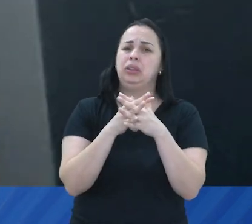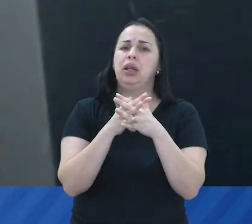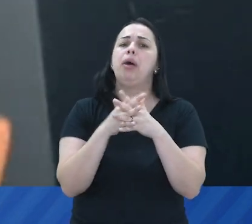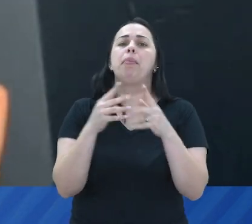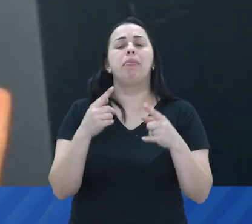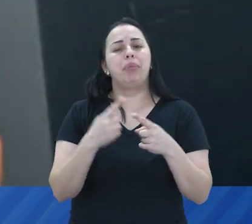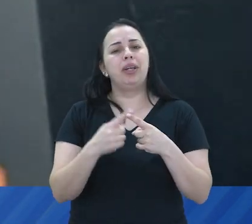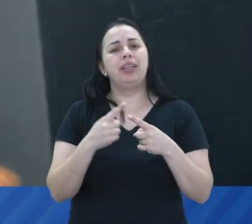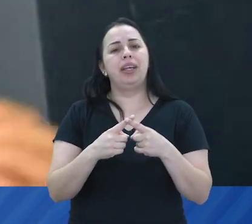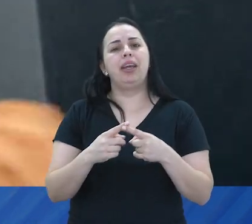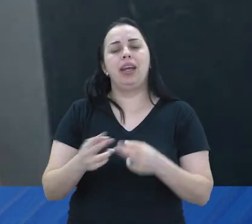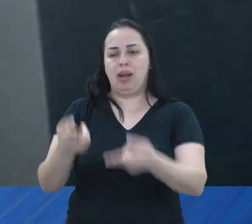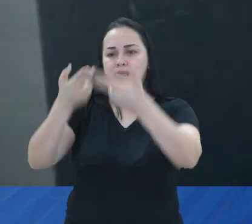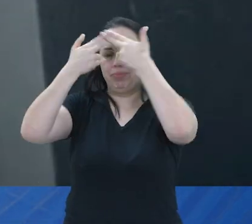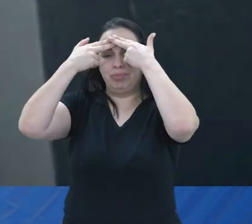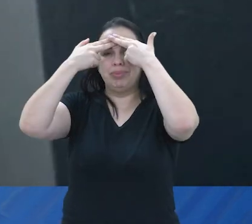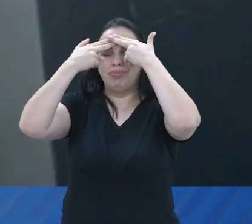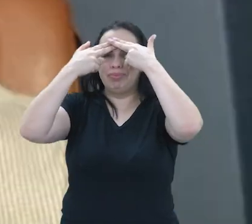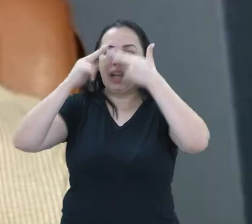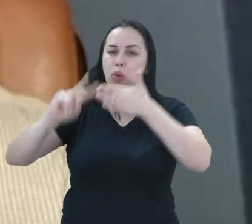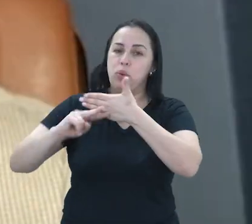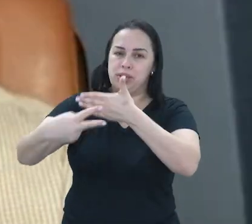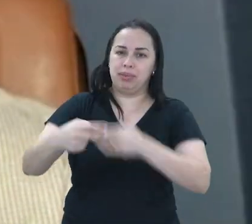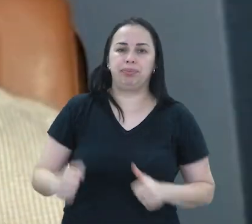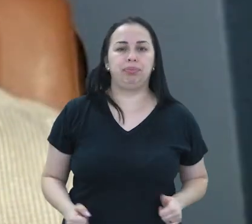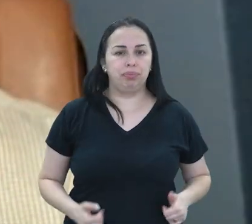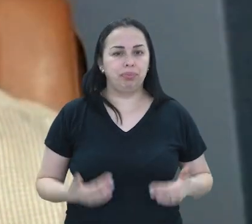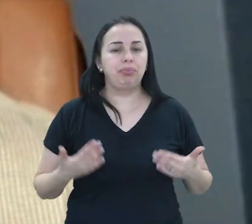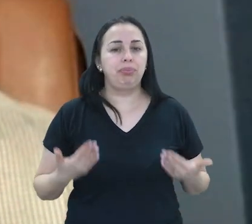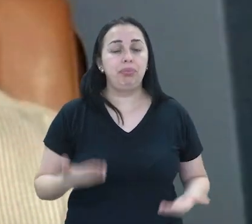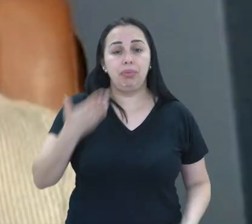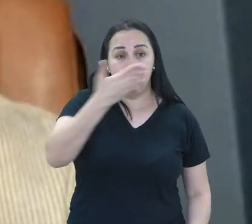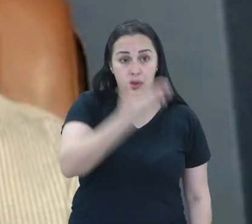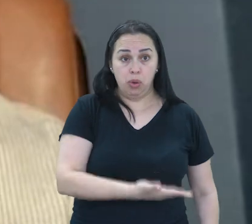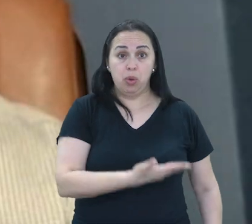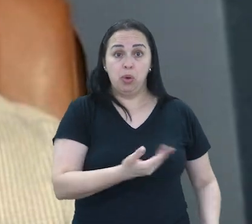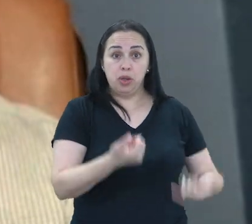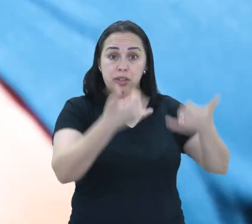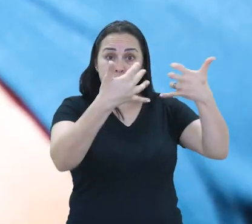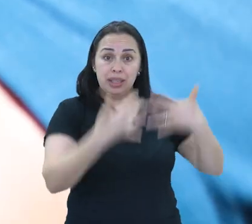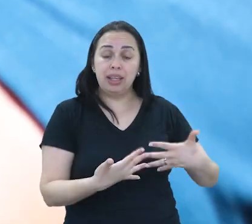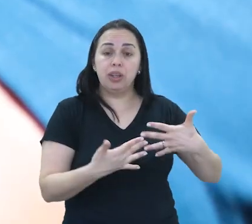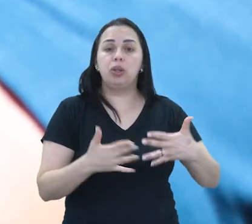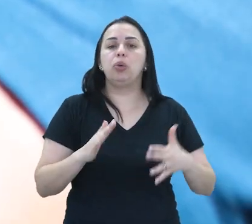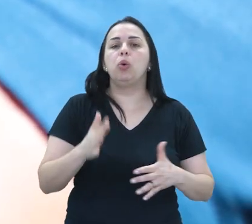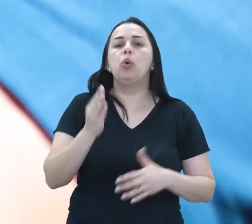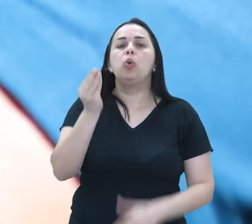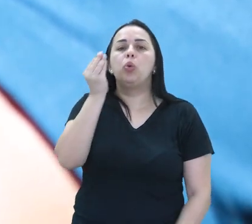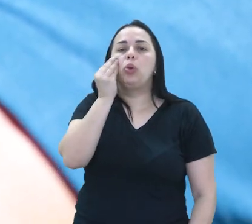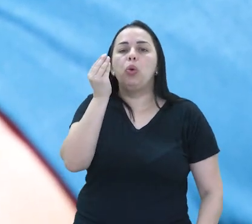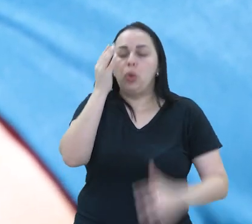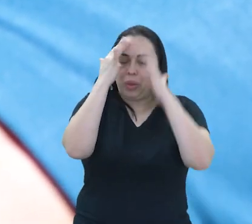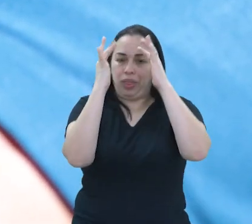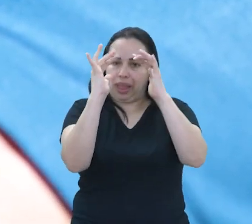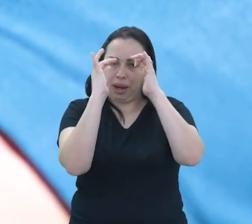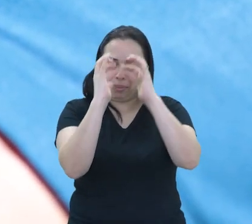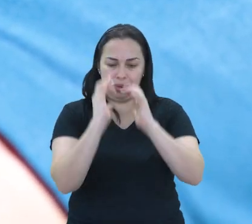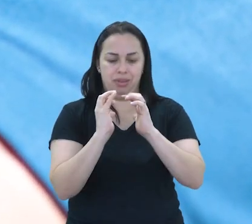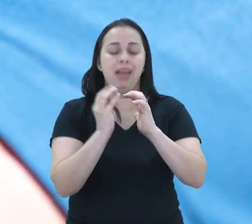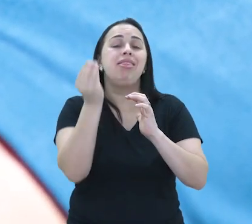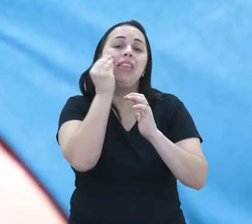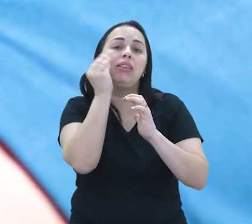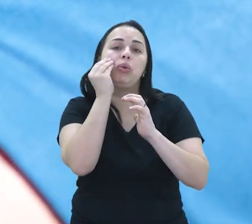muito derivado dessa sequela do episódio traumático. Como esse psicólogo explica, o cérebro tenta proteger a vítima de